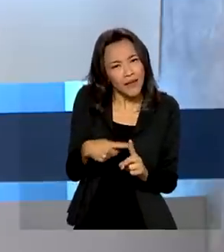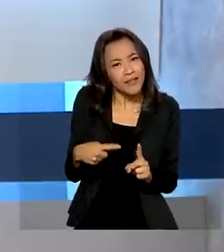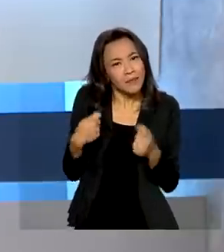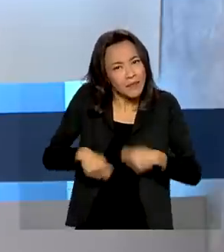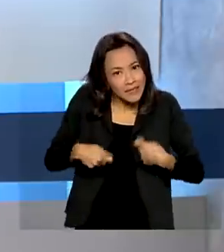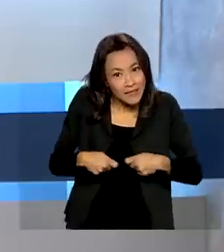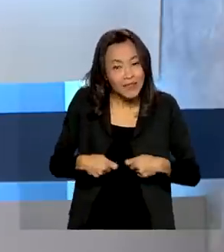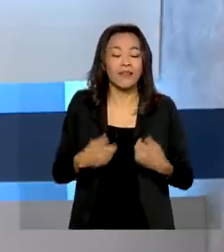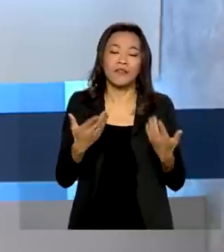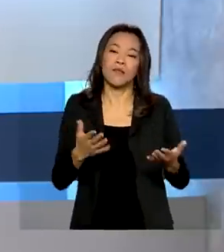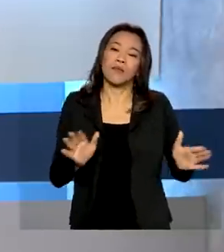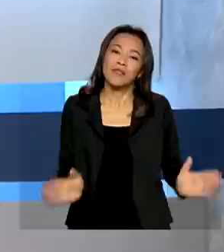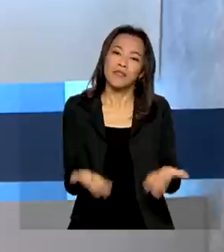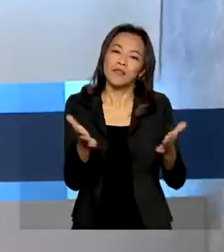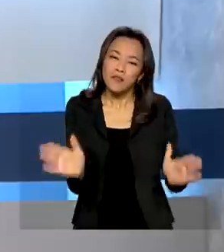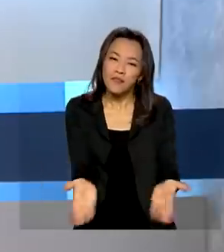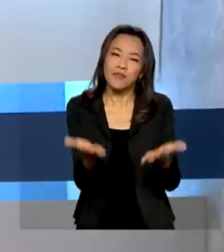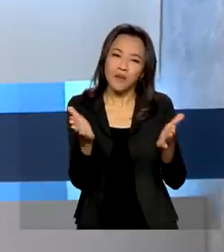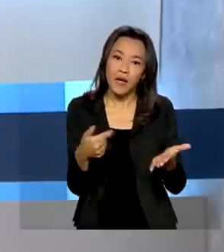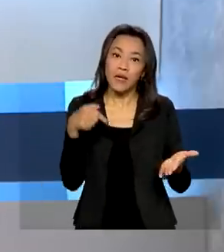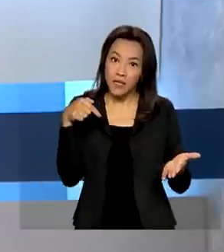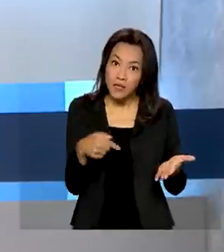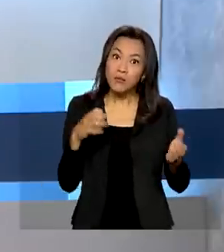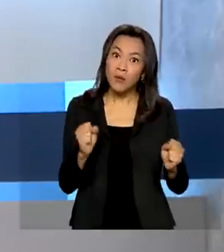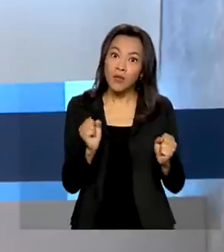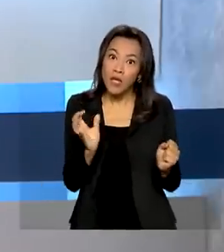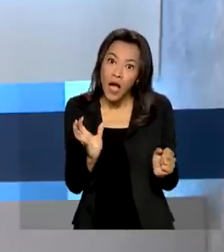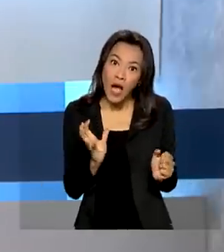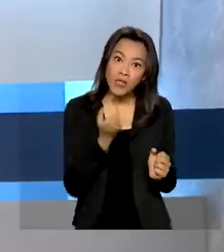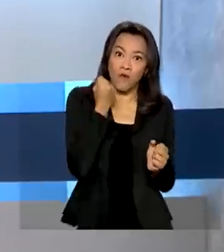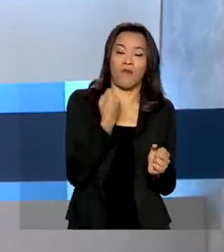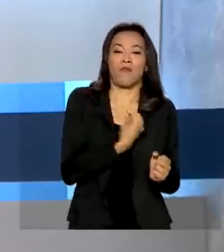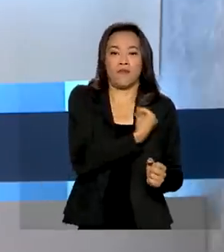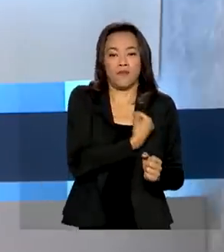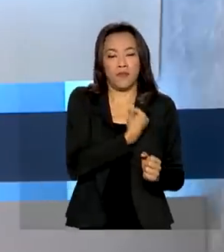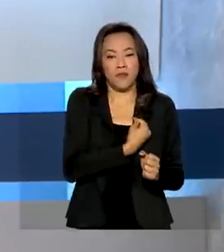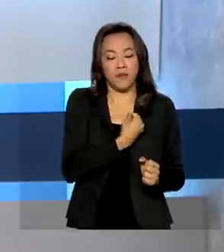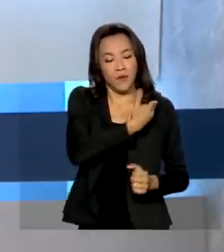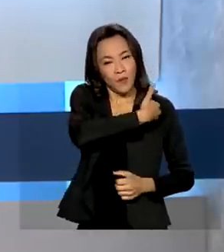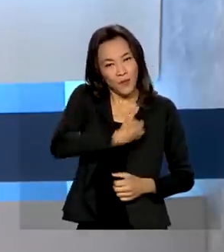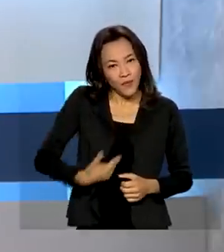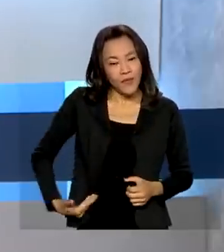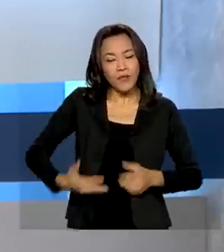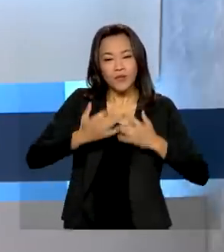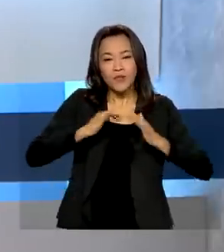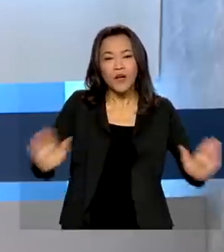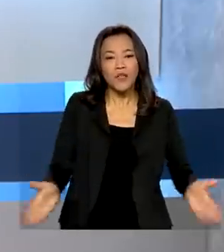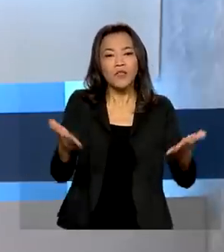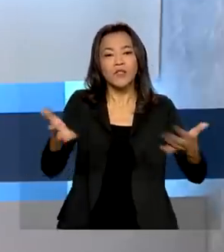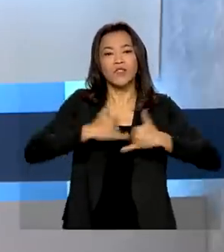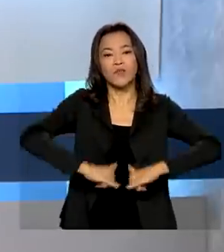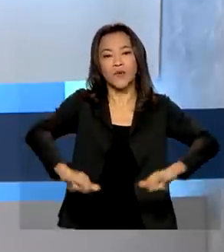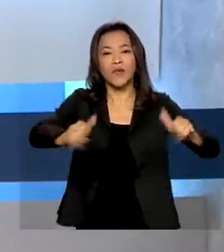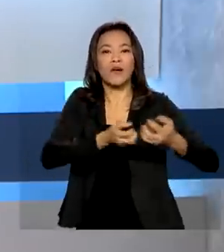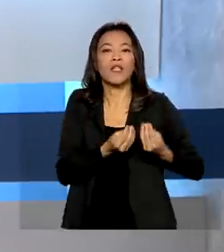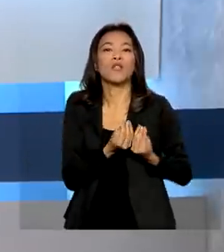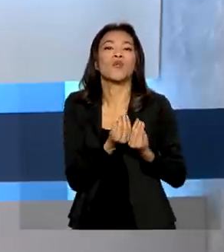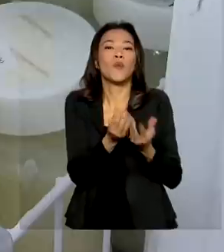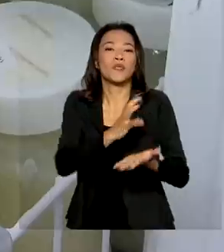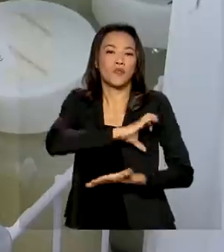Para incentivar esse gesto que pode salvar vidas, o governo lançou a campanha nacional de doação de leite 2022.